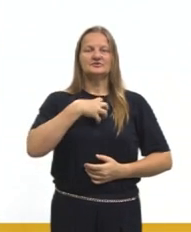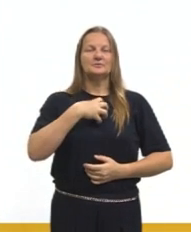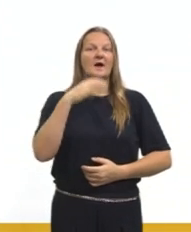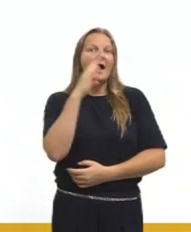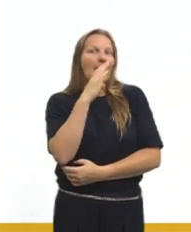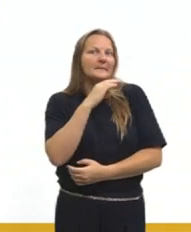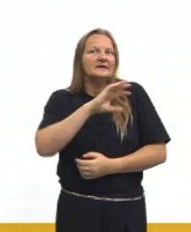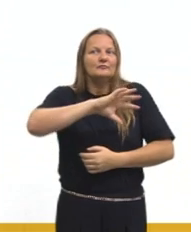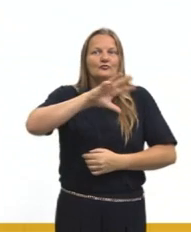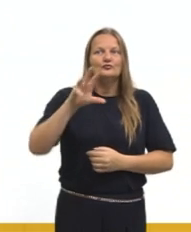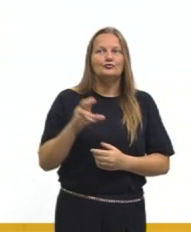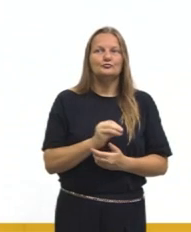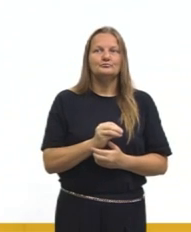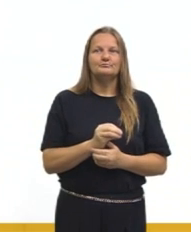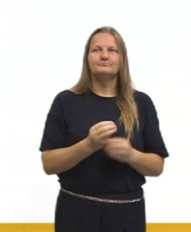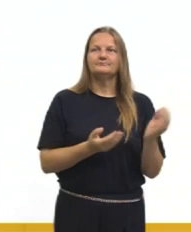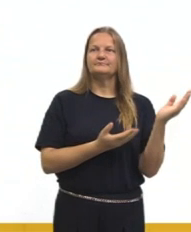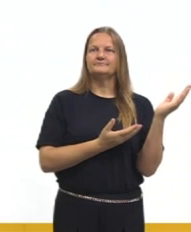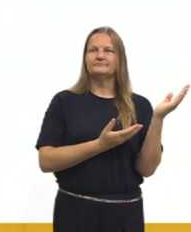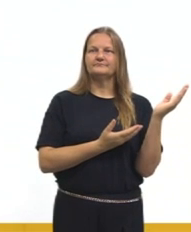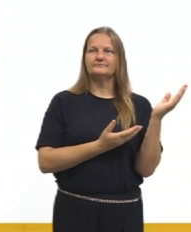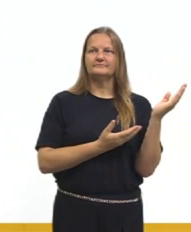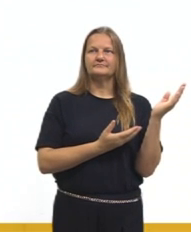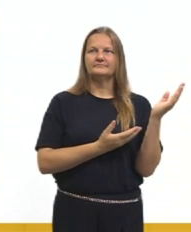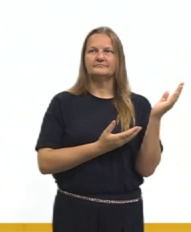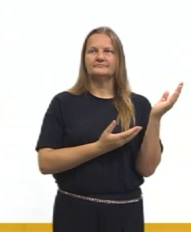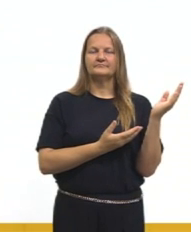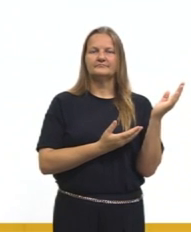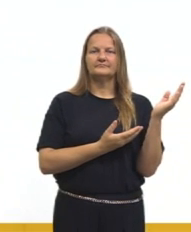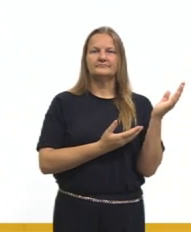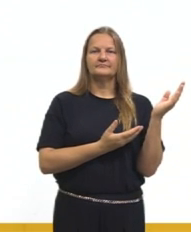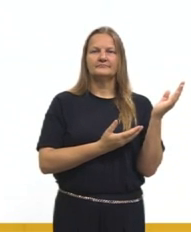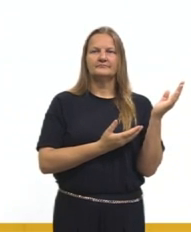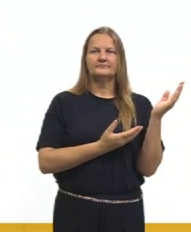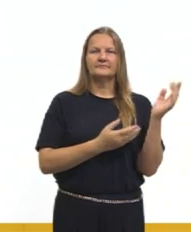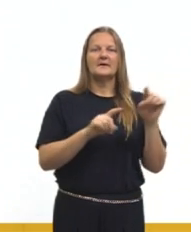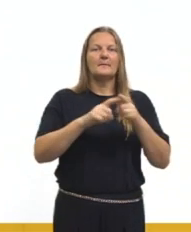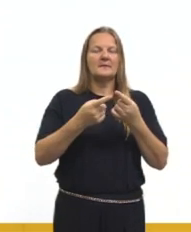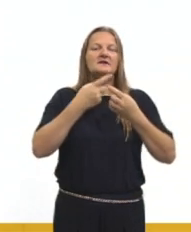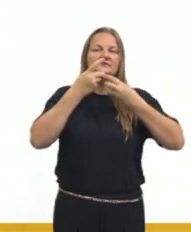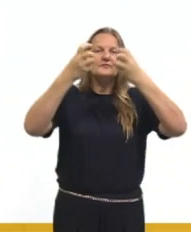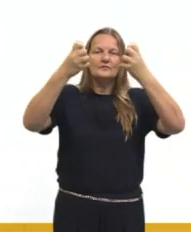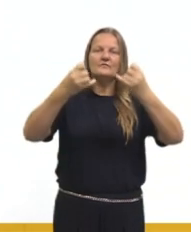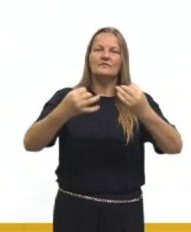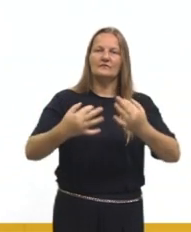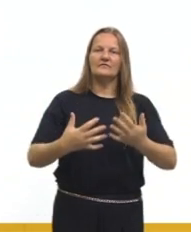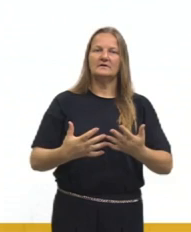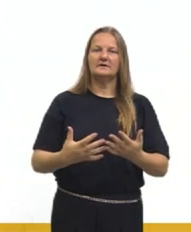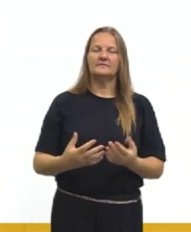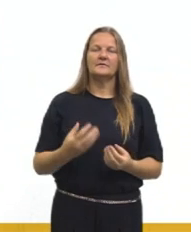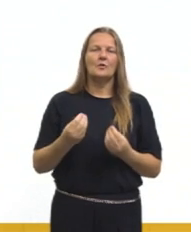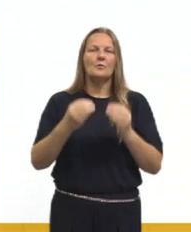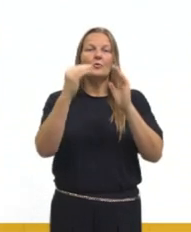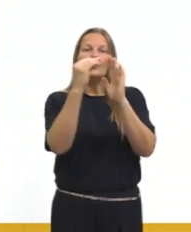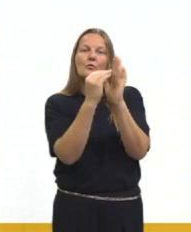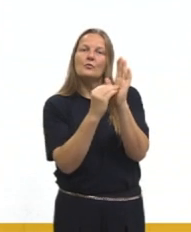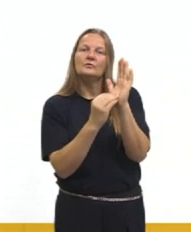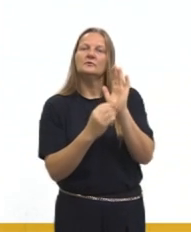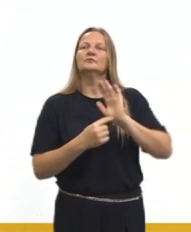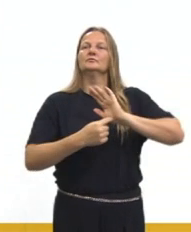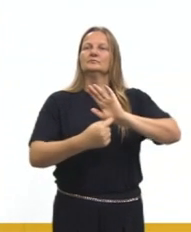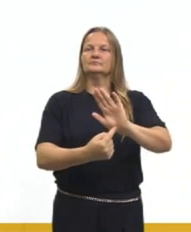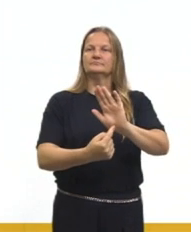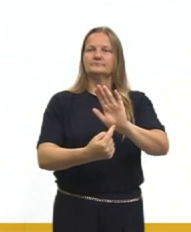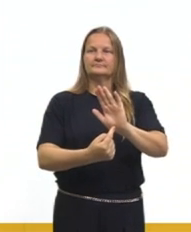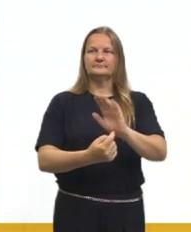rápida. A questão, ela vai estar aí na tela de vocês, mas nós vamos falar um pouquinho sobre conteúdos que apareceram no